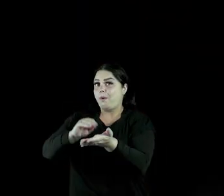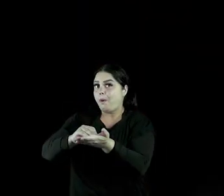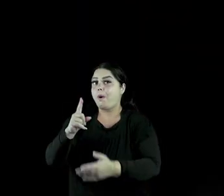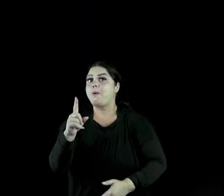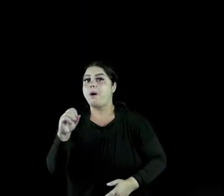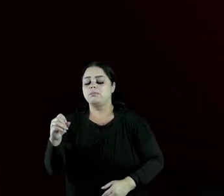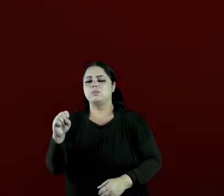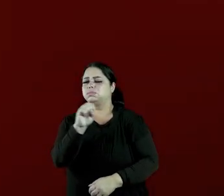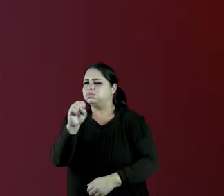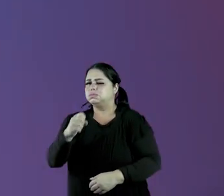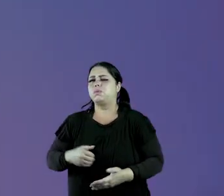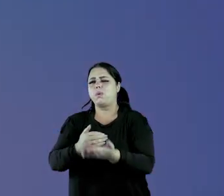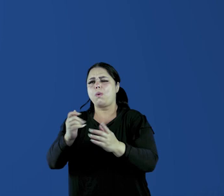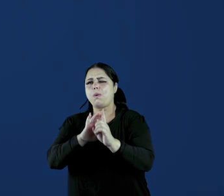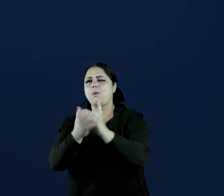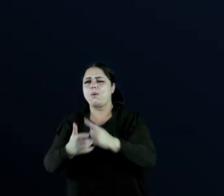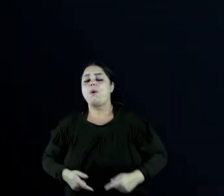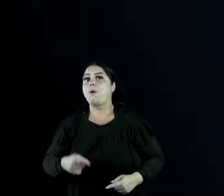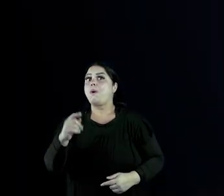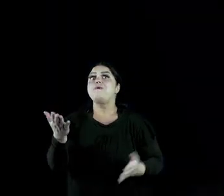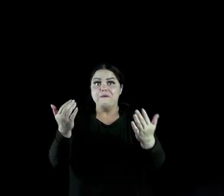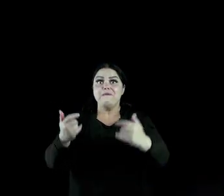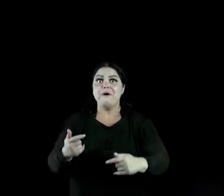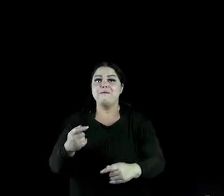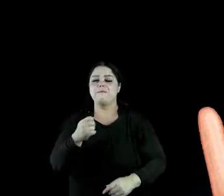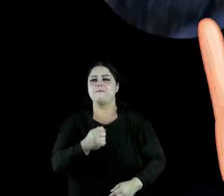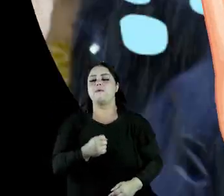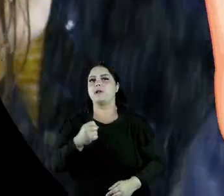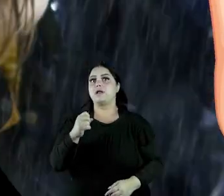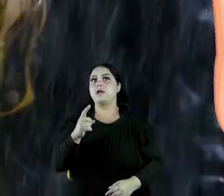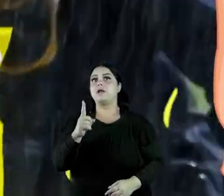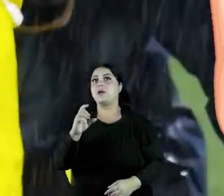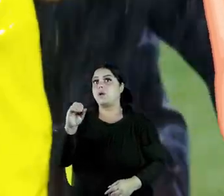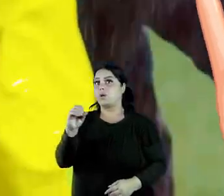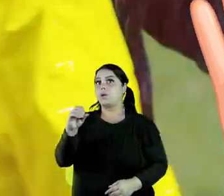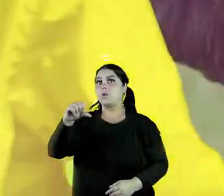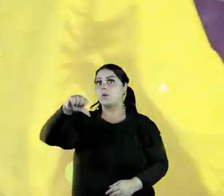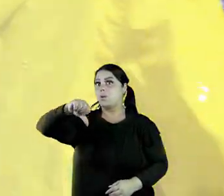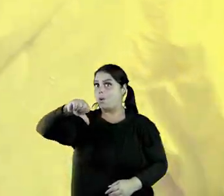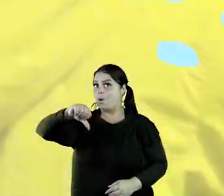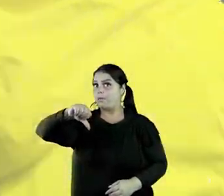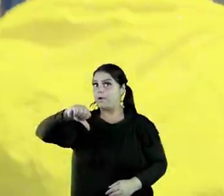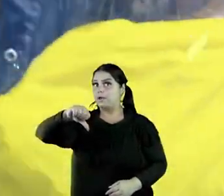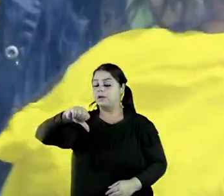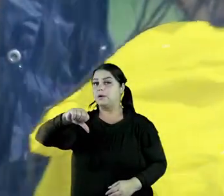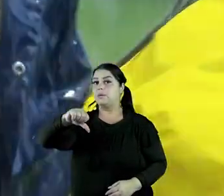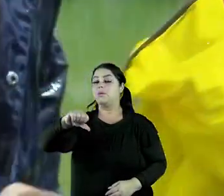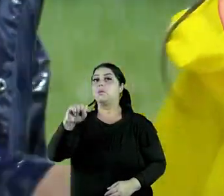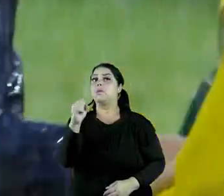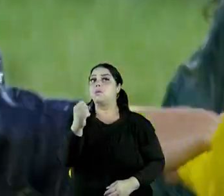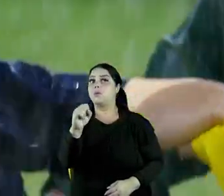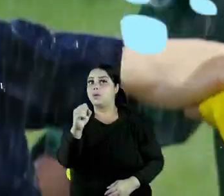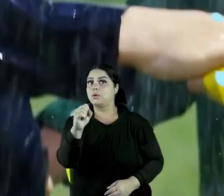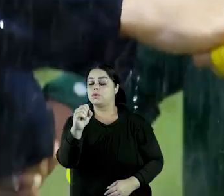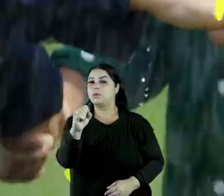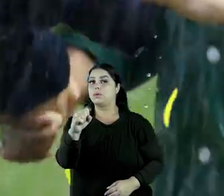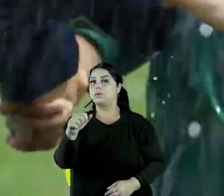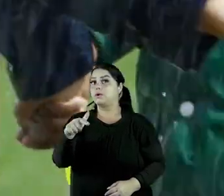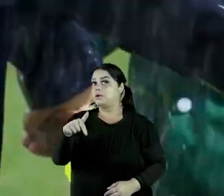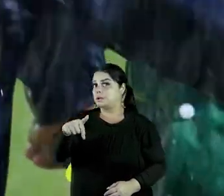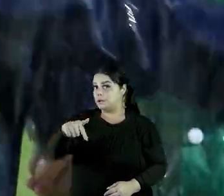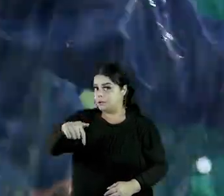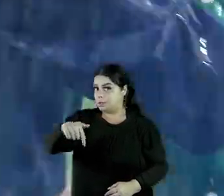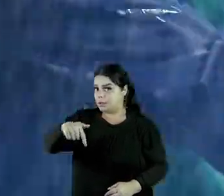para o culto começar. Vamos contar juntos? 10, 9, 8,